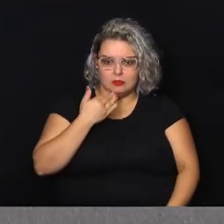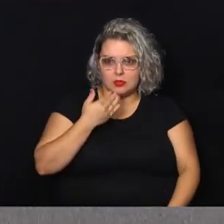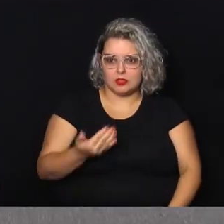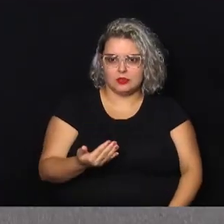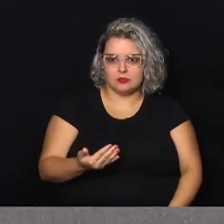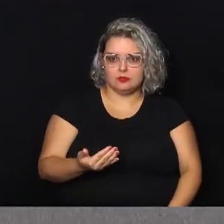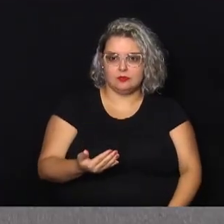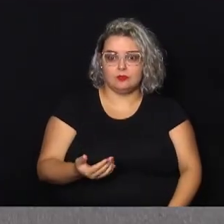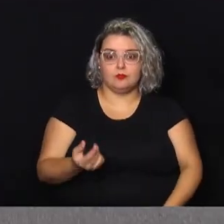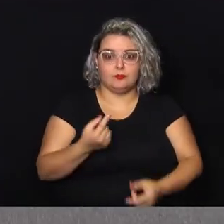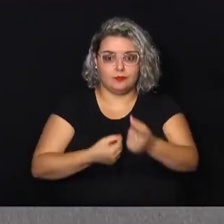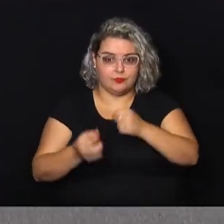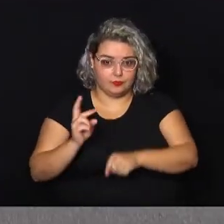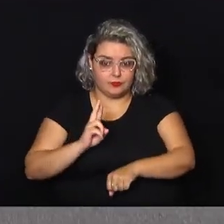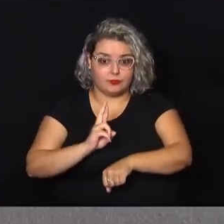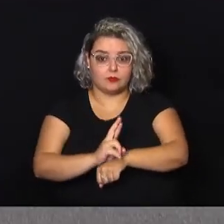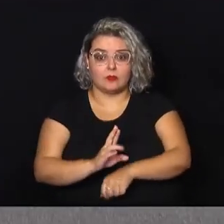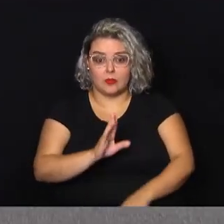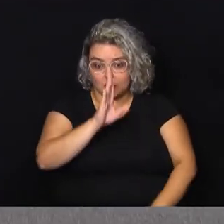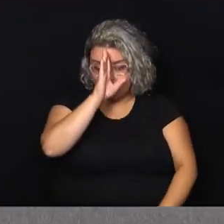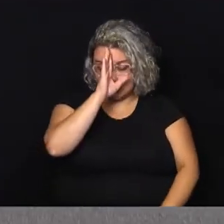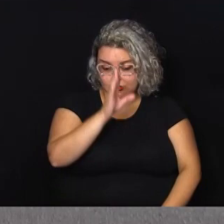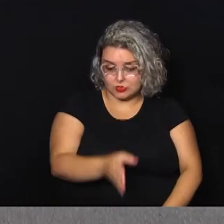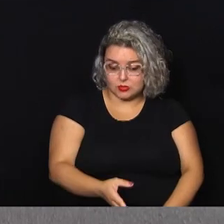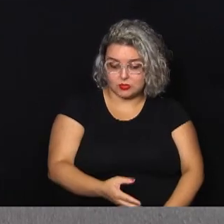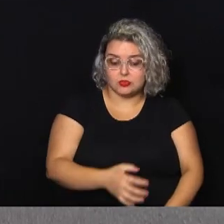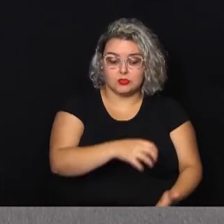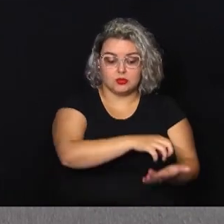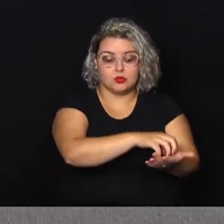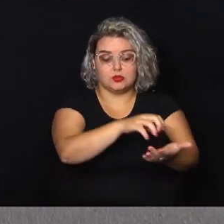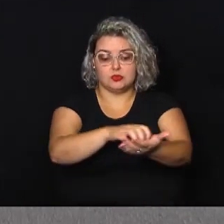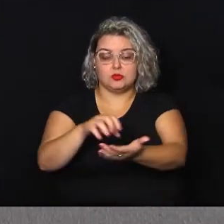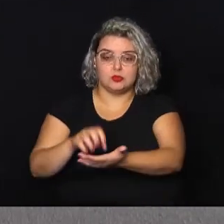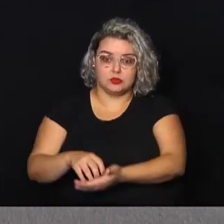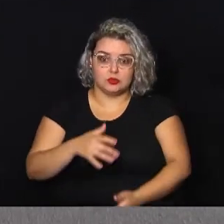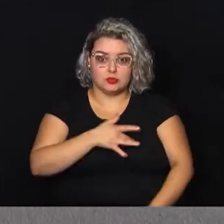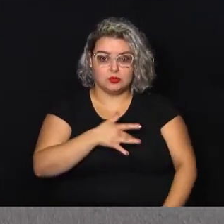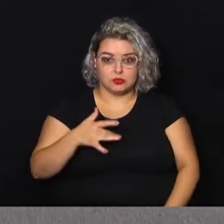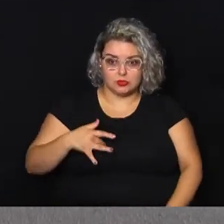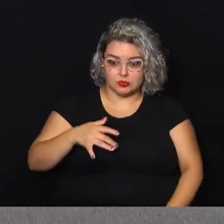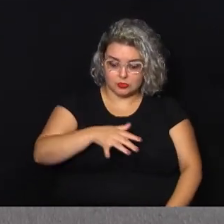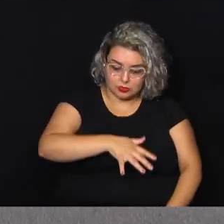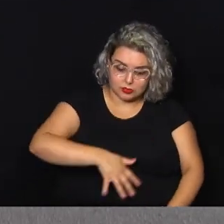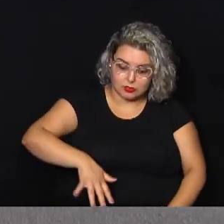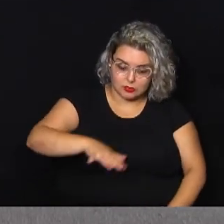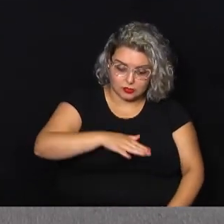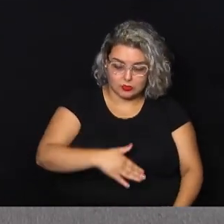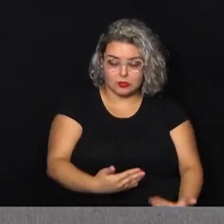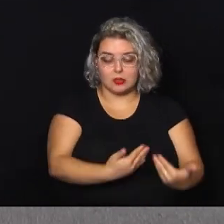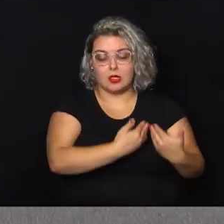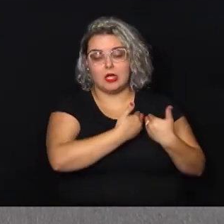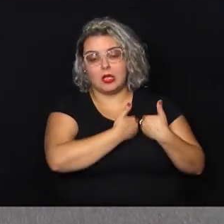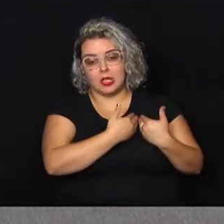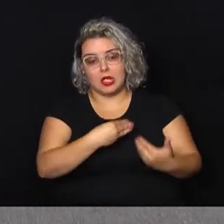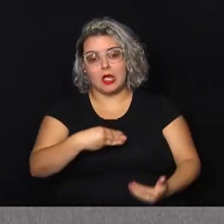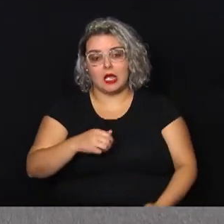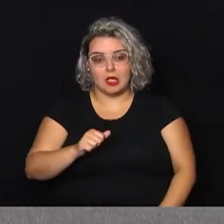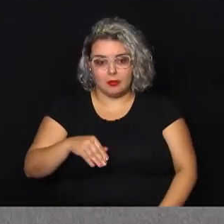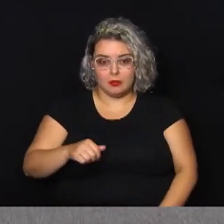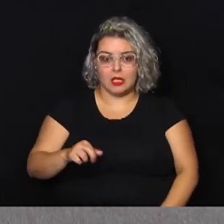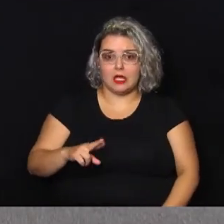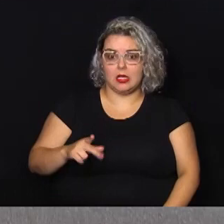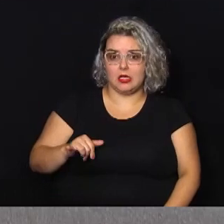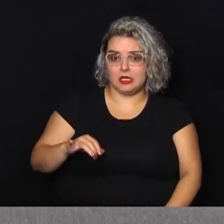Além dos recursos direcionados para os centros de saúde, aqui da região dos Amarais, o vereador também